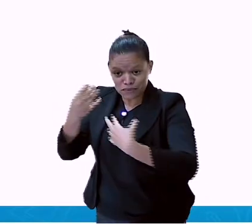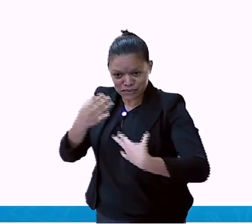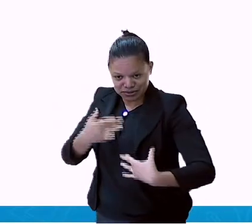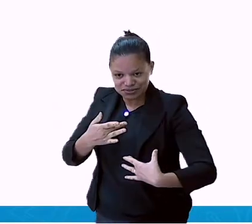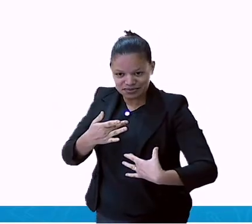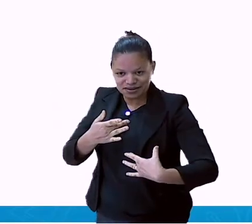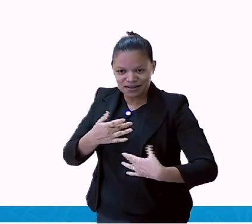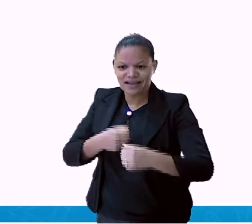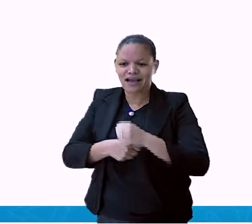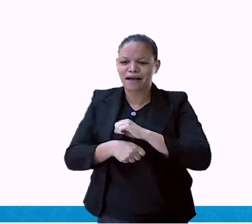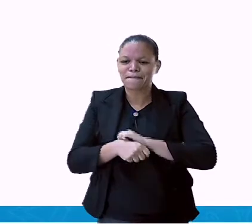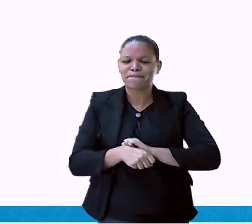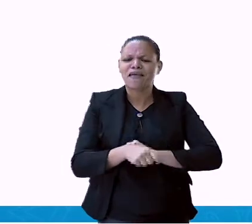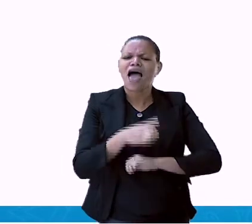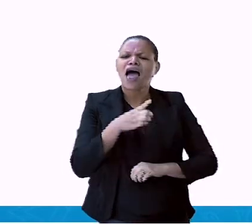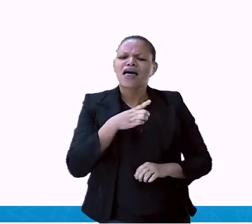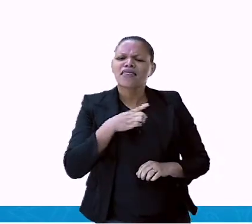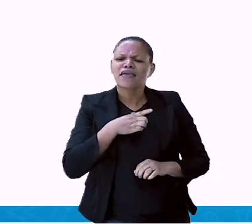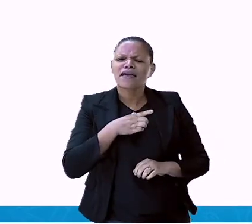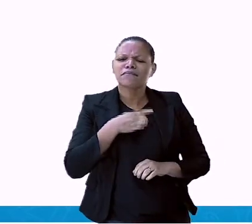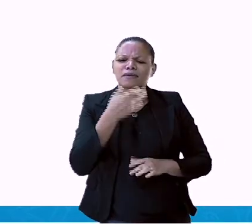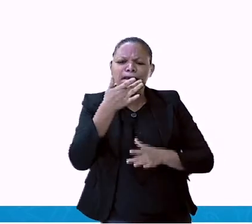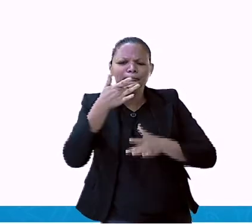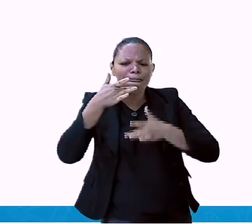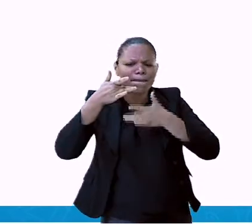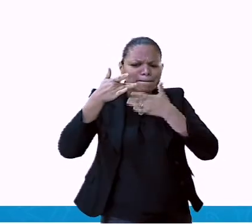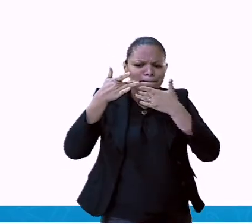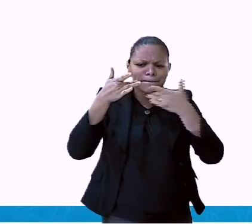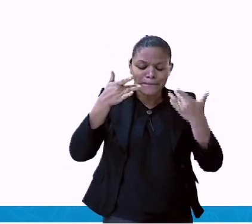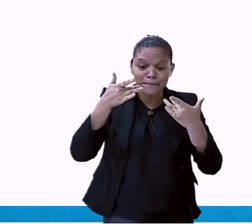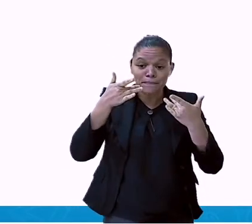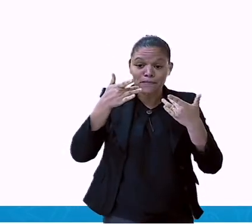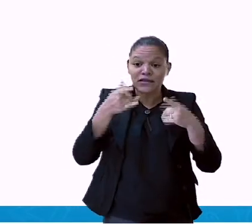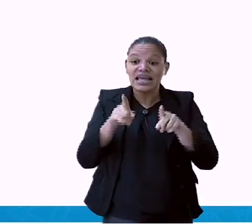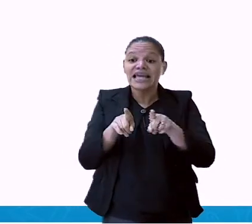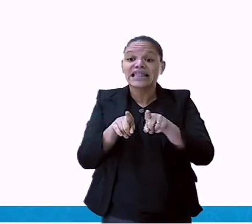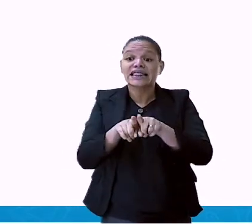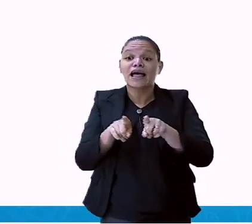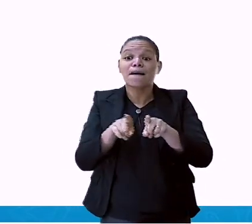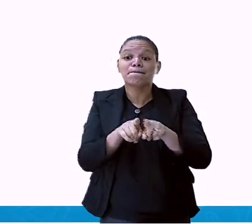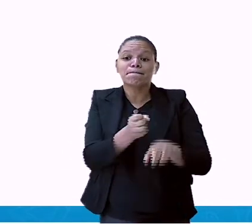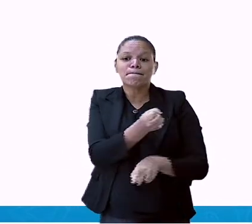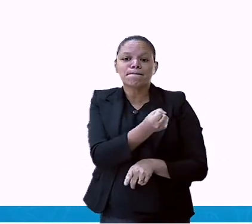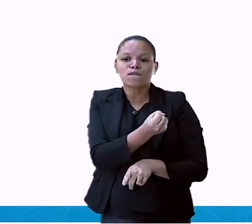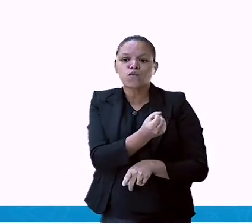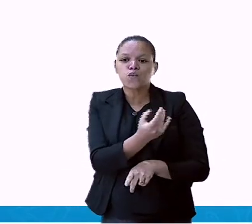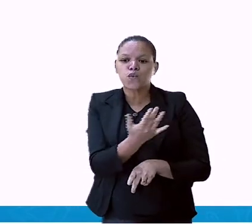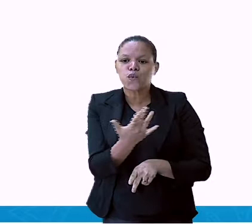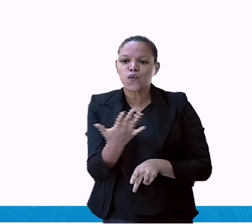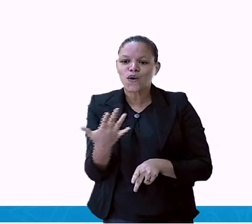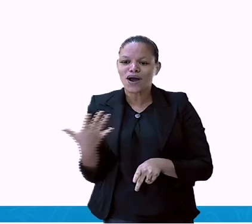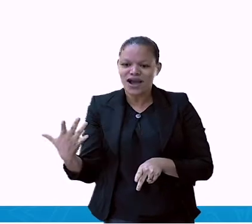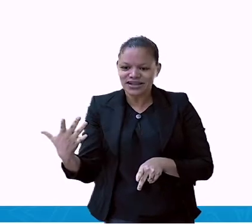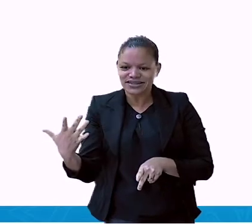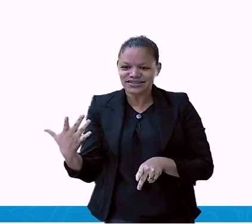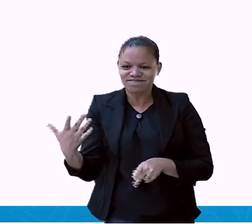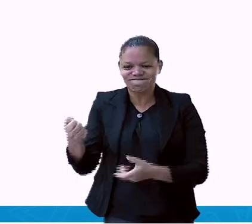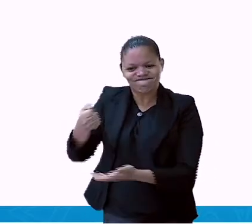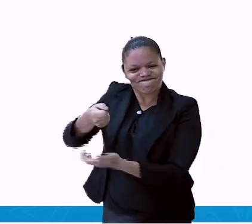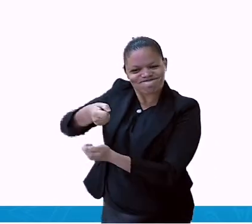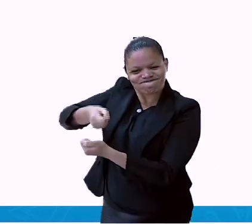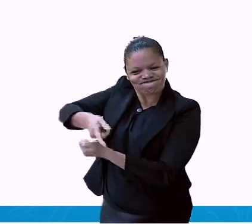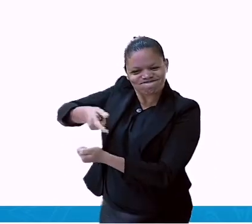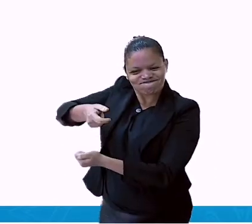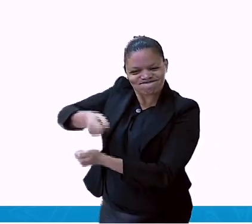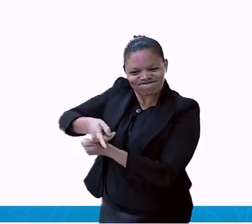os sabores e também a quantidade dos sabores mais vendidos. Analisando